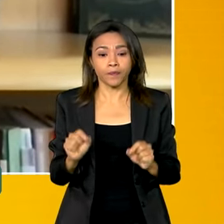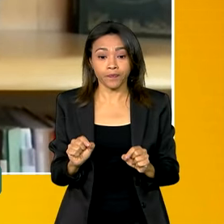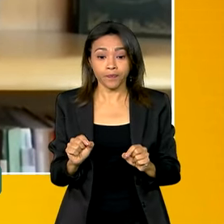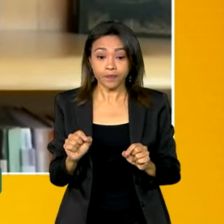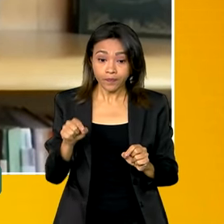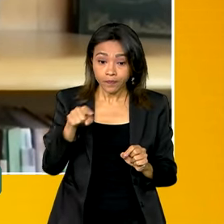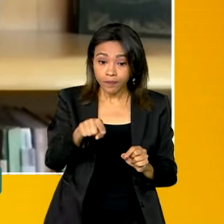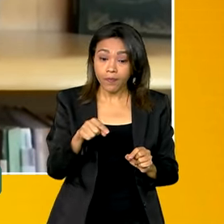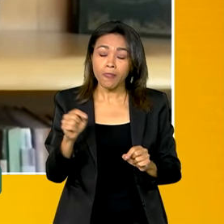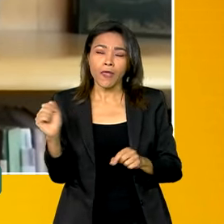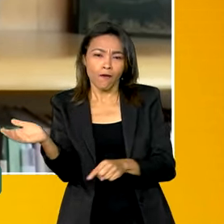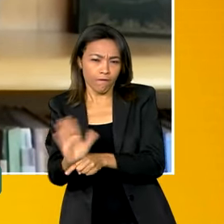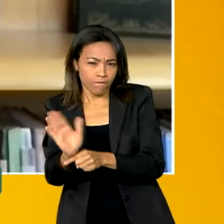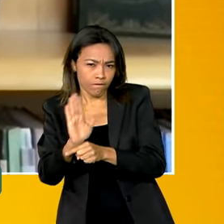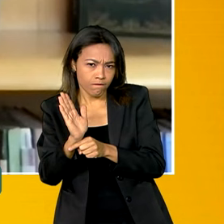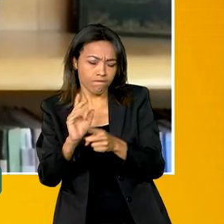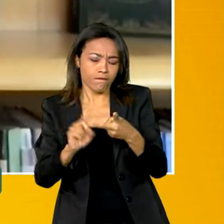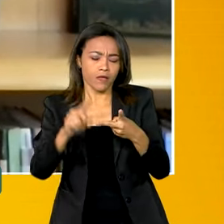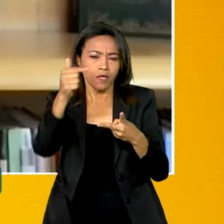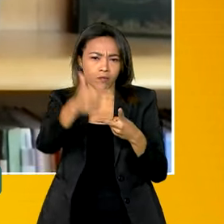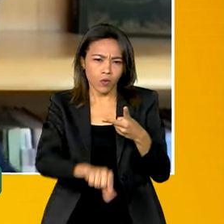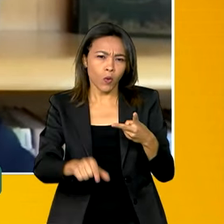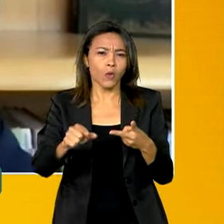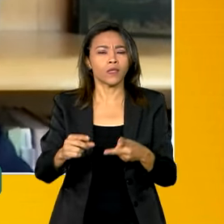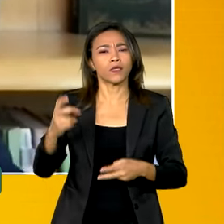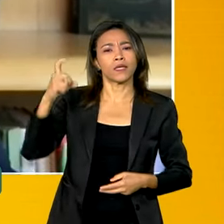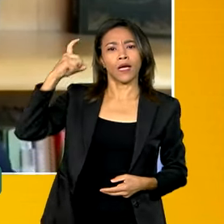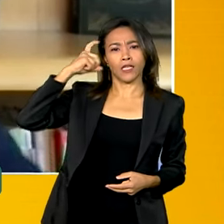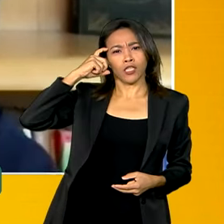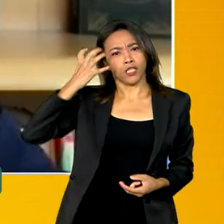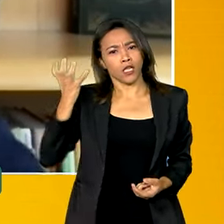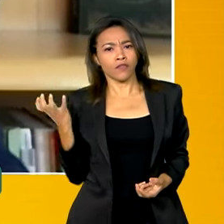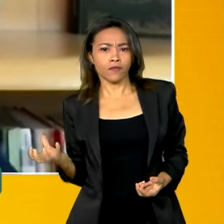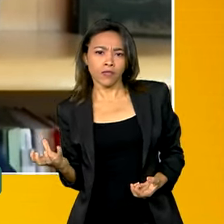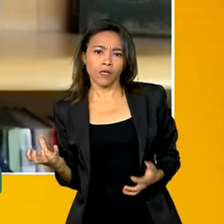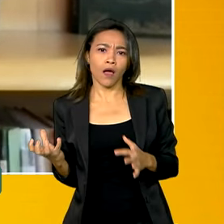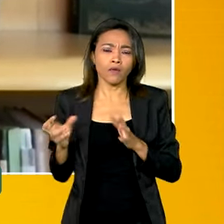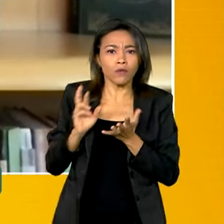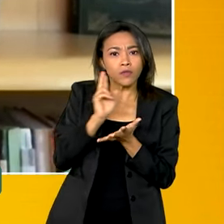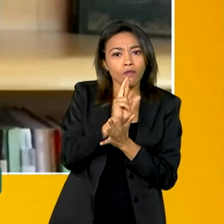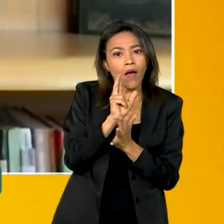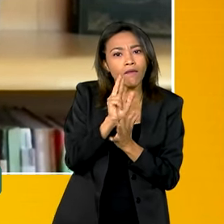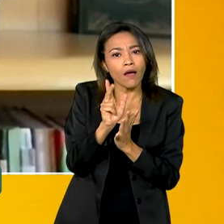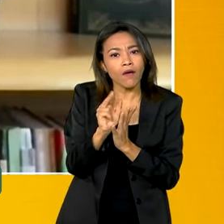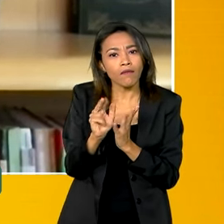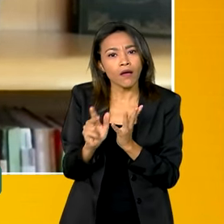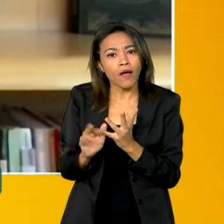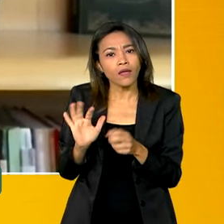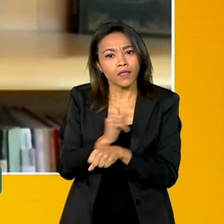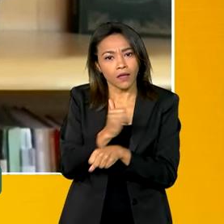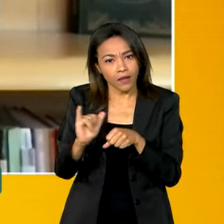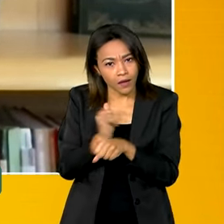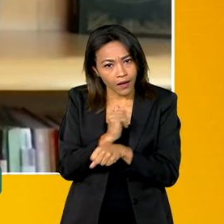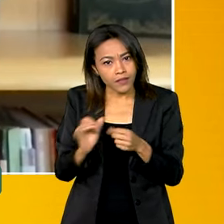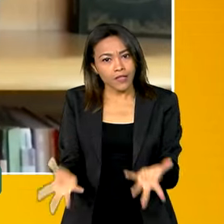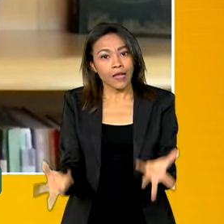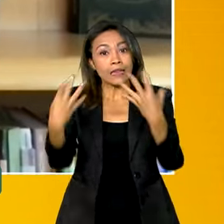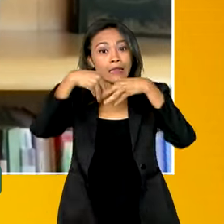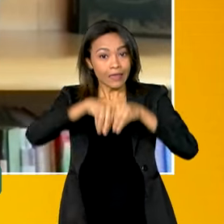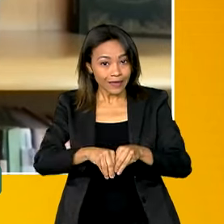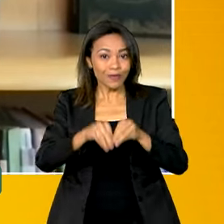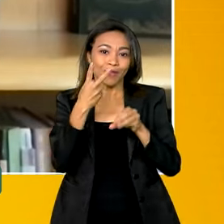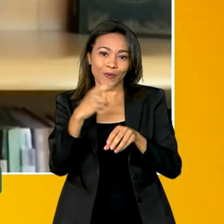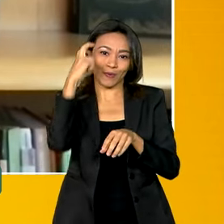VOD, o vídeo por demanda, temos a inteligência artificial, são várias ações que estão dentro também desse universo cultural.